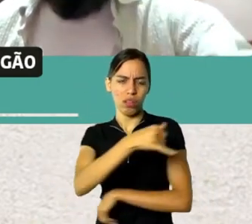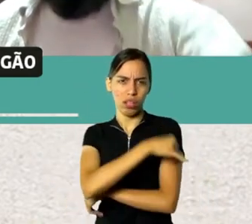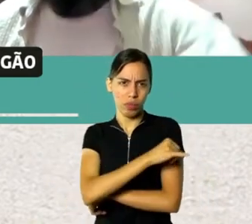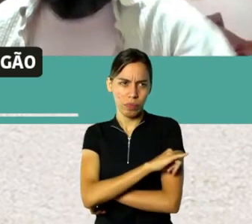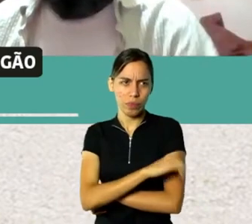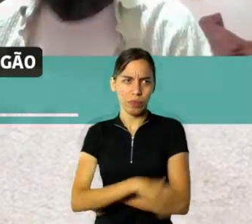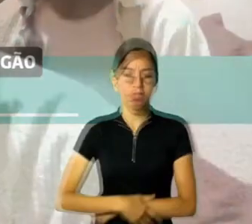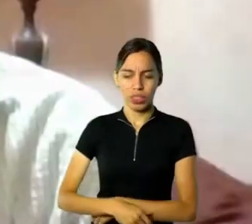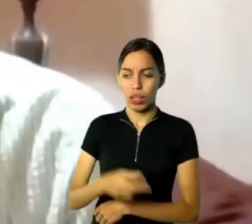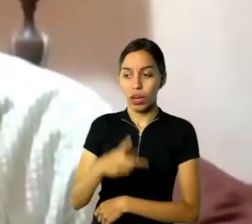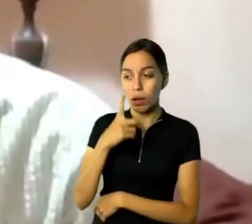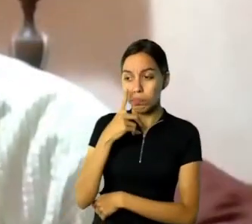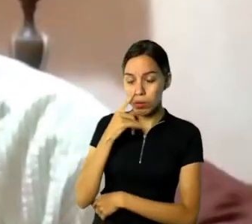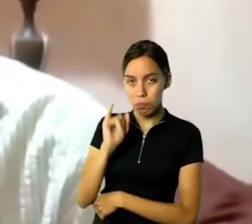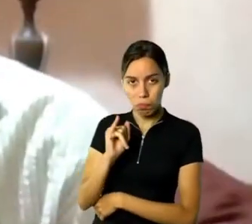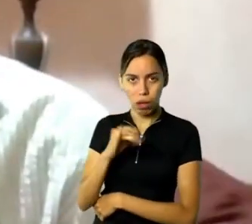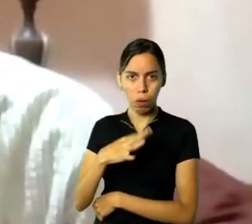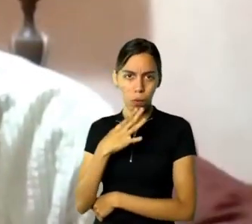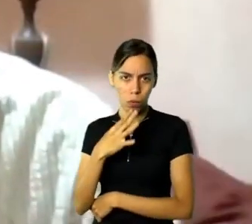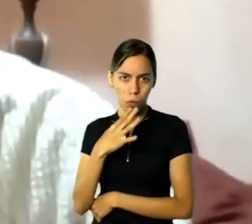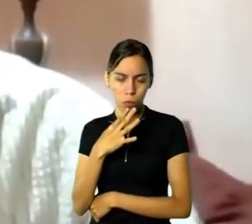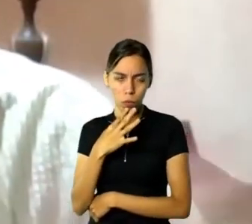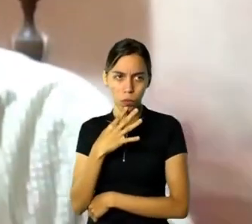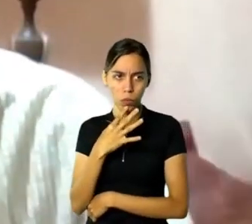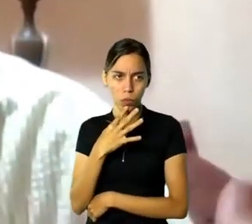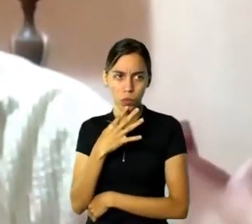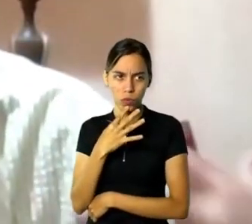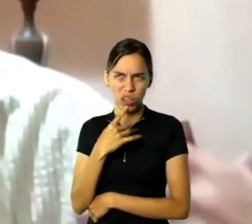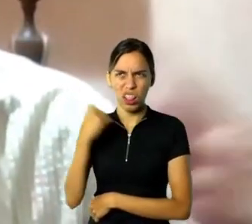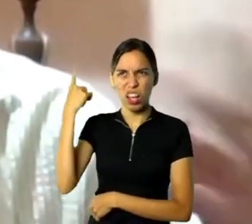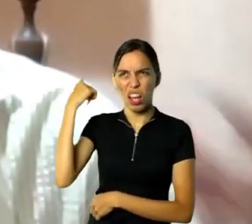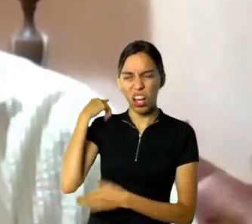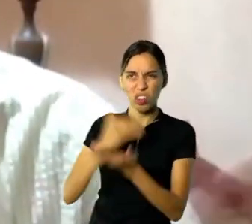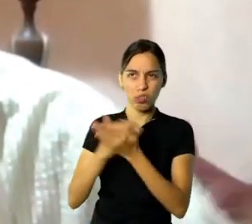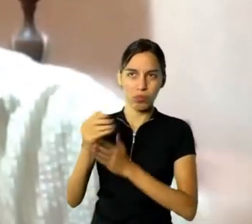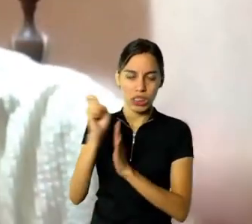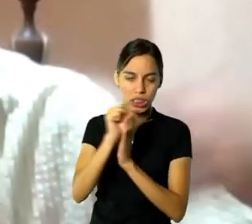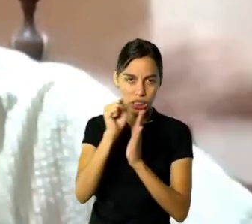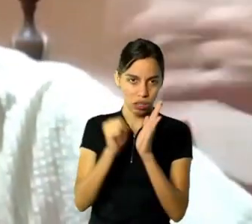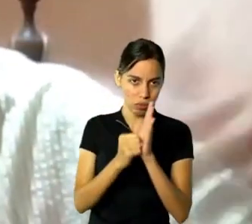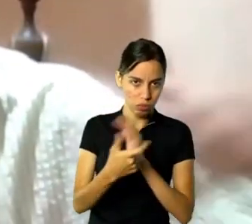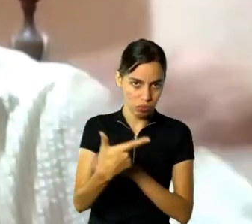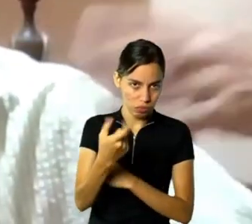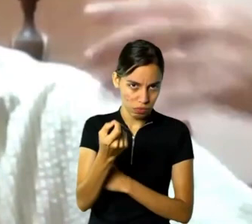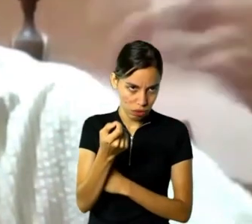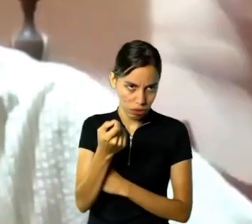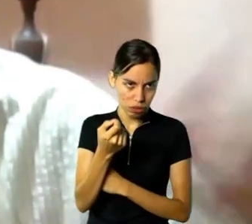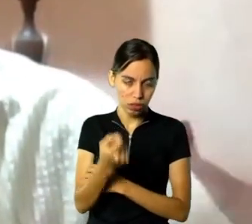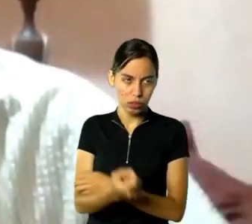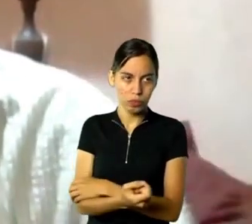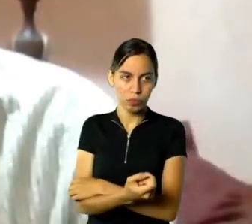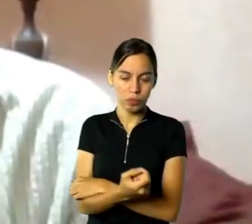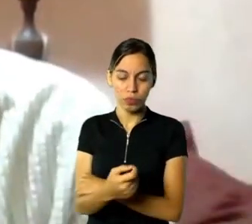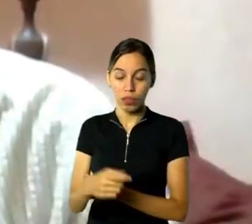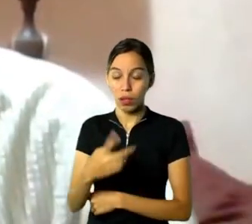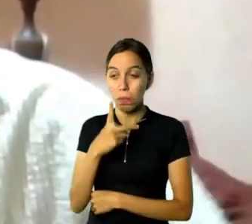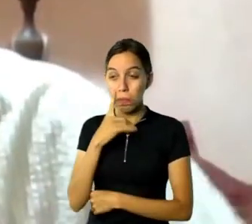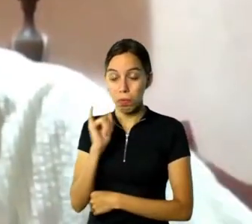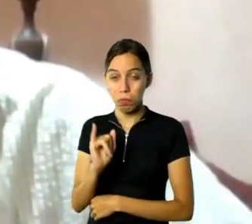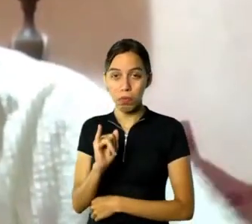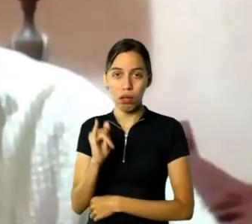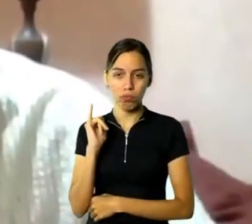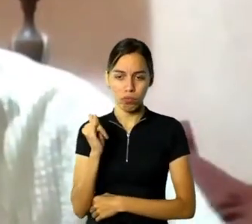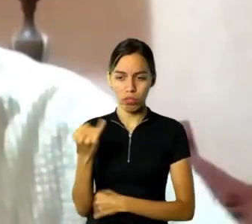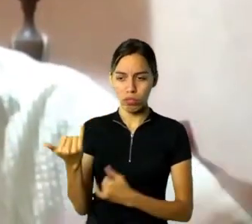foram tropeiros com ele no início do século XX, e aí tinha histórias da oralidade que meu pai contava desde que eu era criança, inclusive histórias que eu